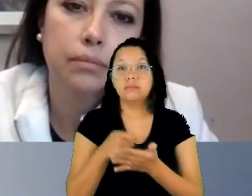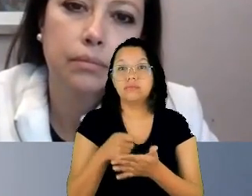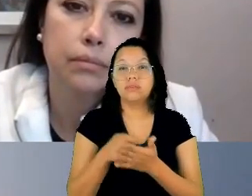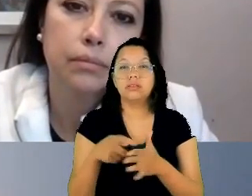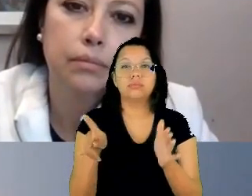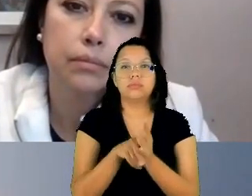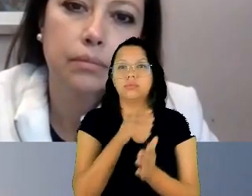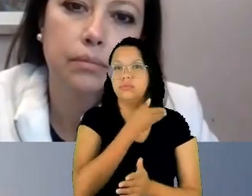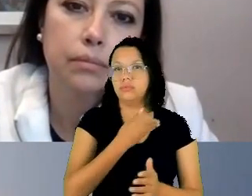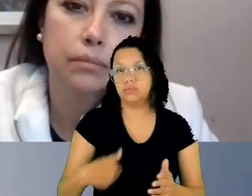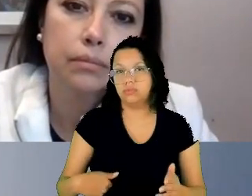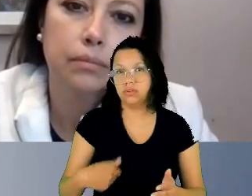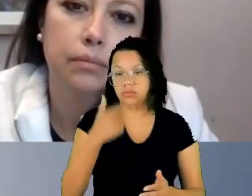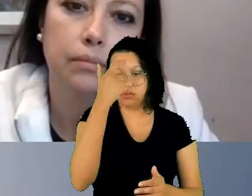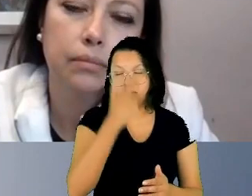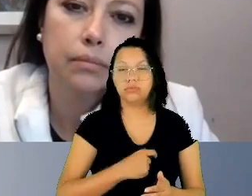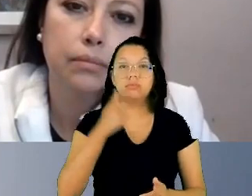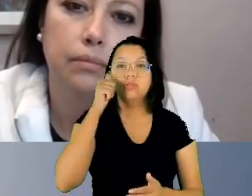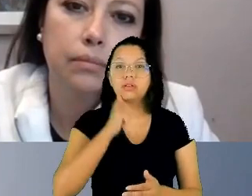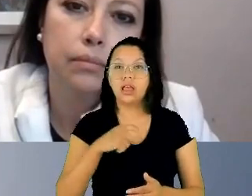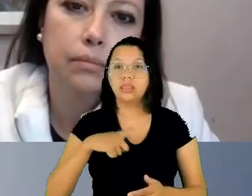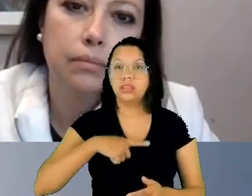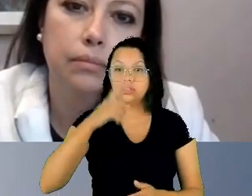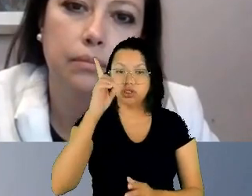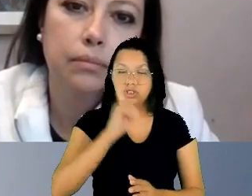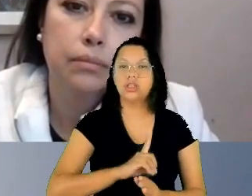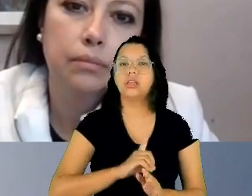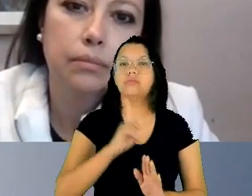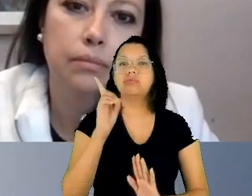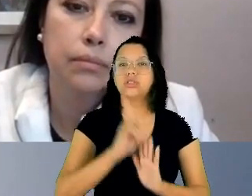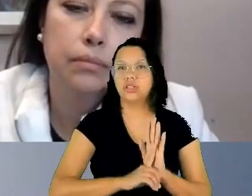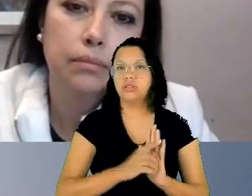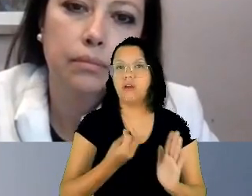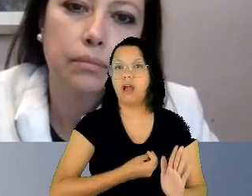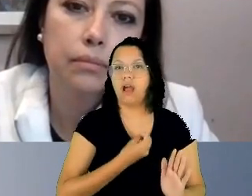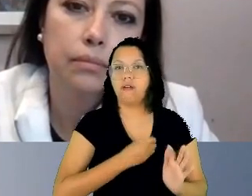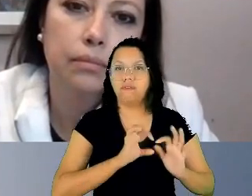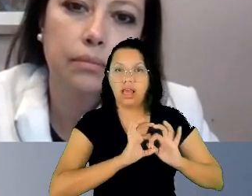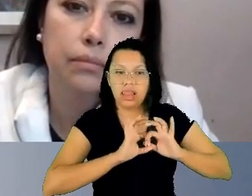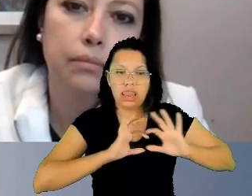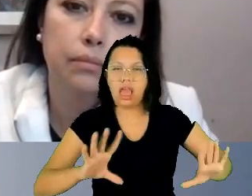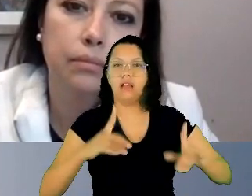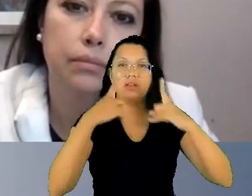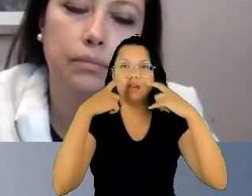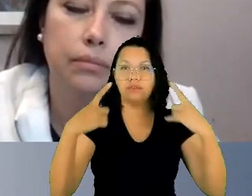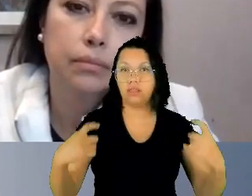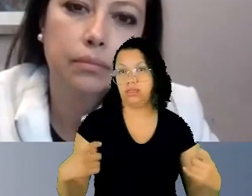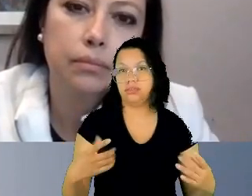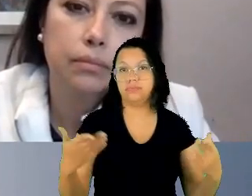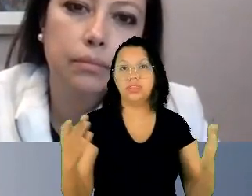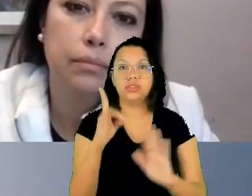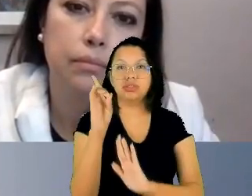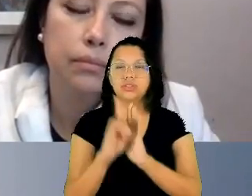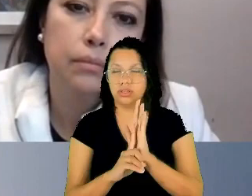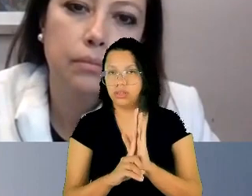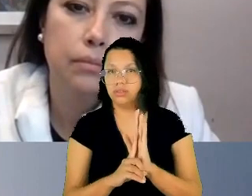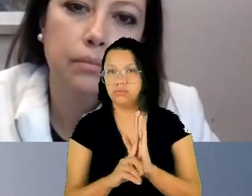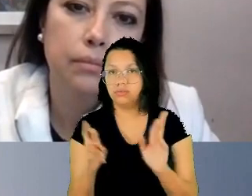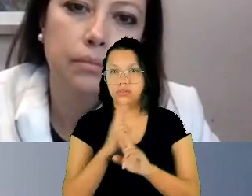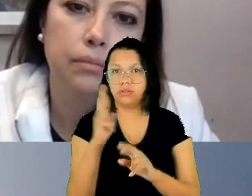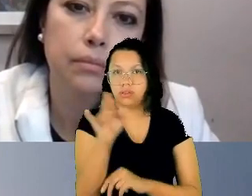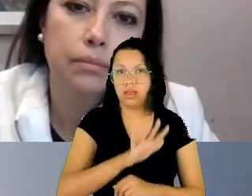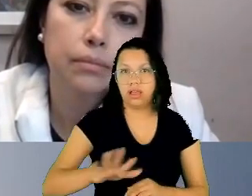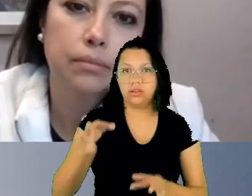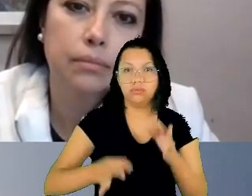livre de violência. Esse direito, consequentemente, no campo jurídico aponta a deveres e a